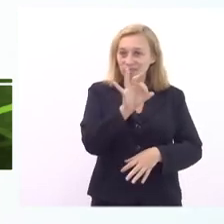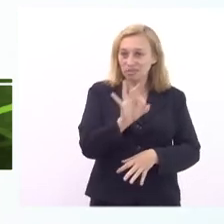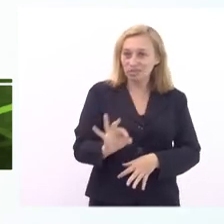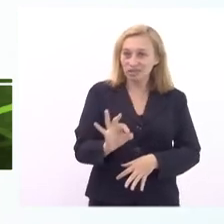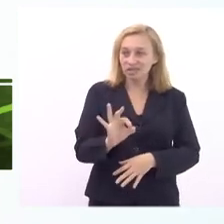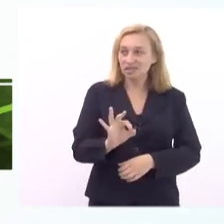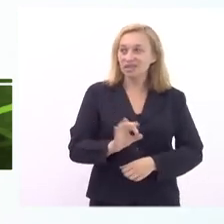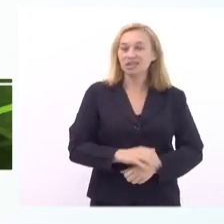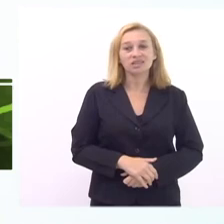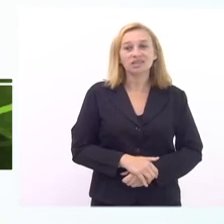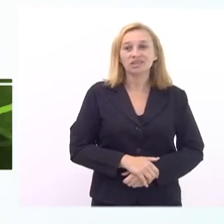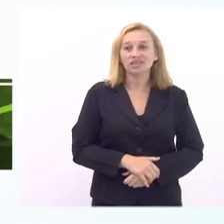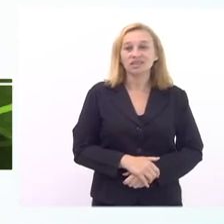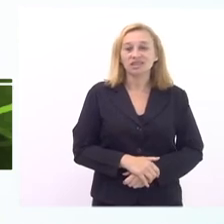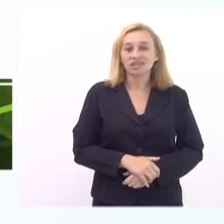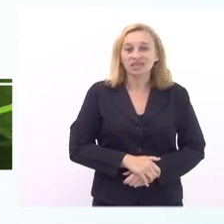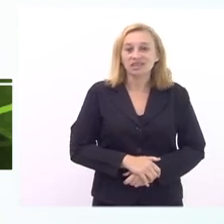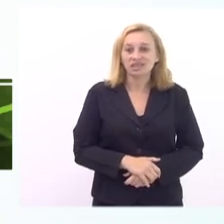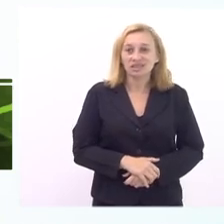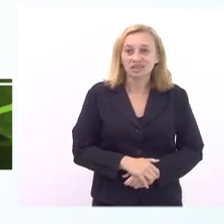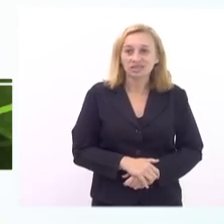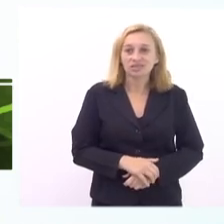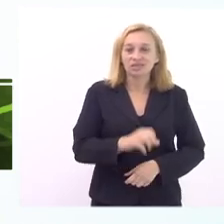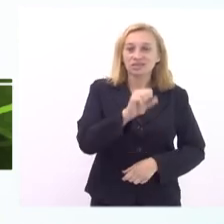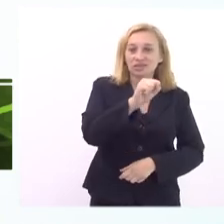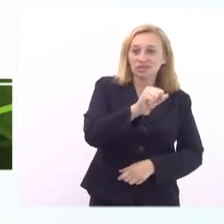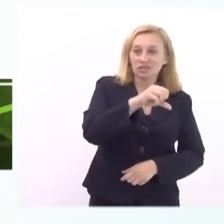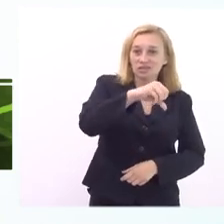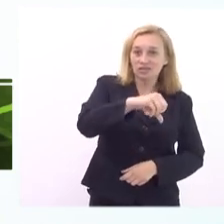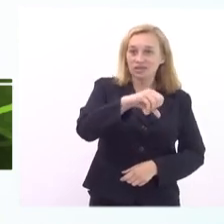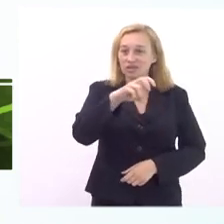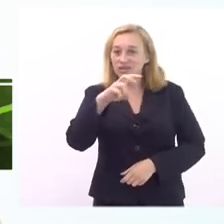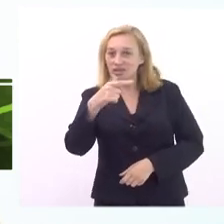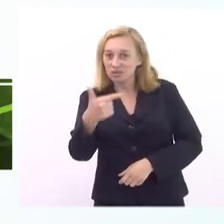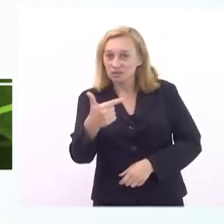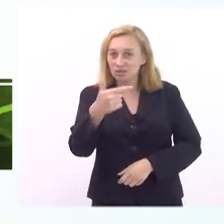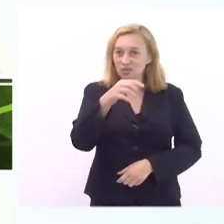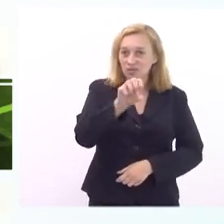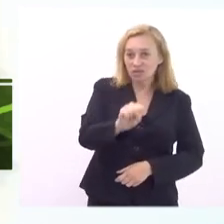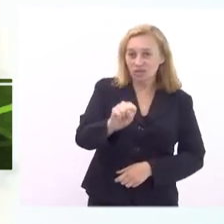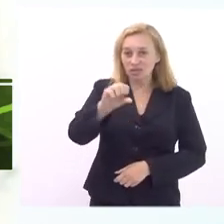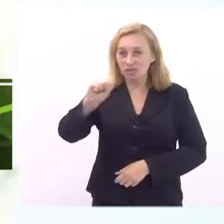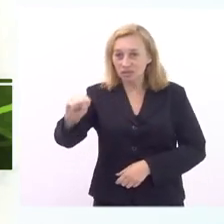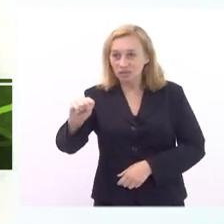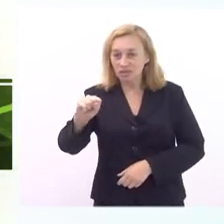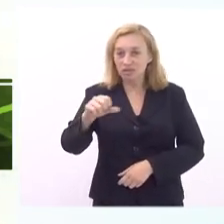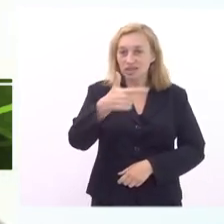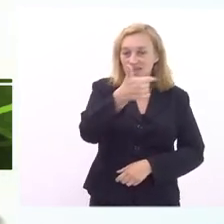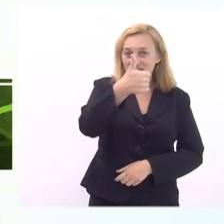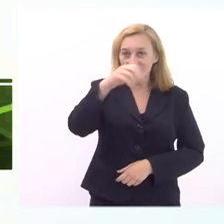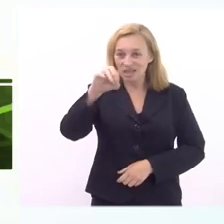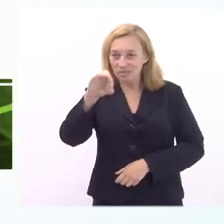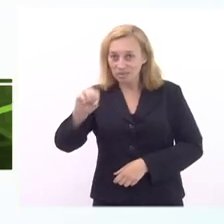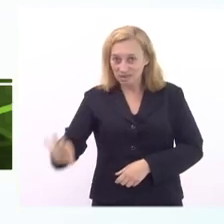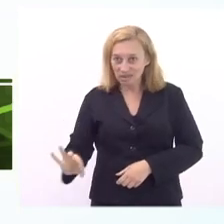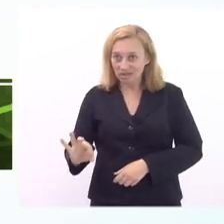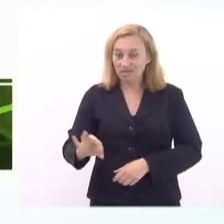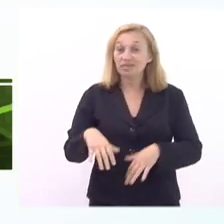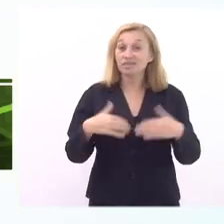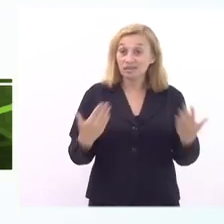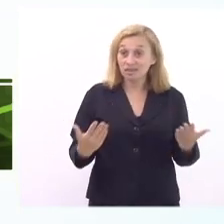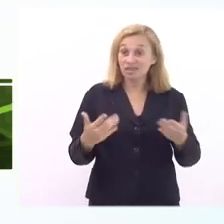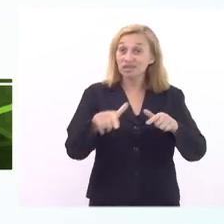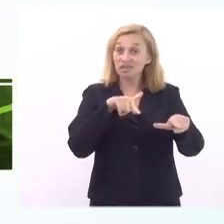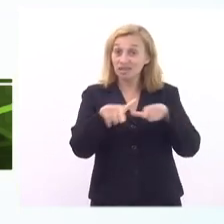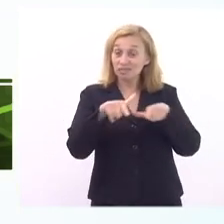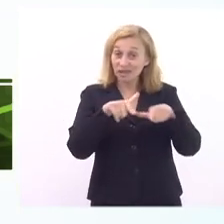escola pública tem que ser igual não pode ser 92% 88% 85% tem que ser 100% então a gente está